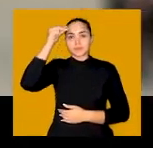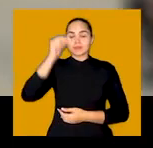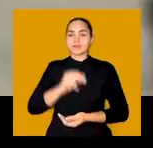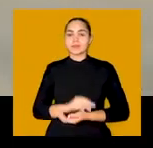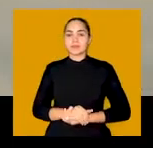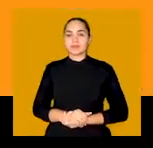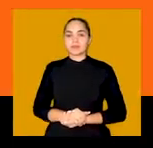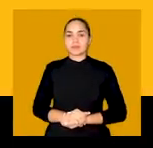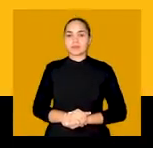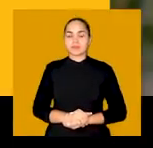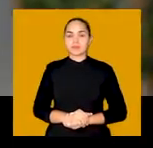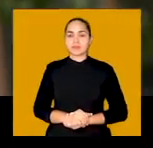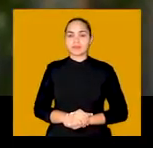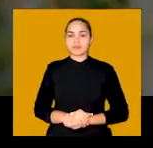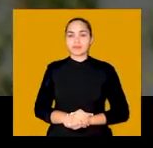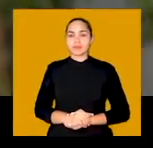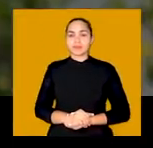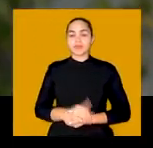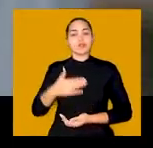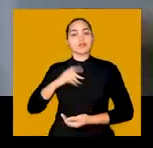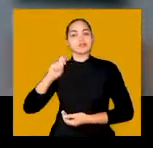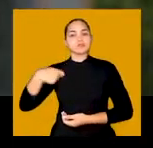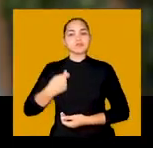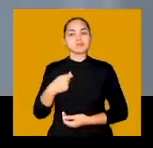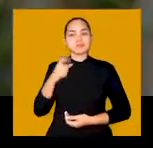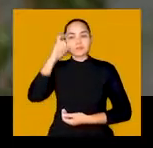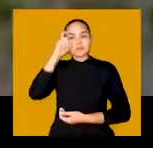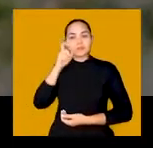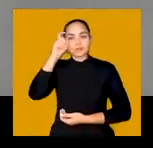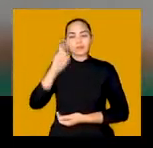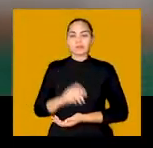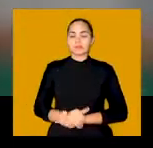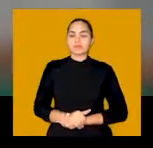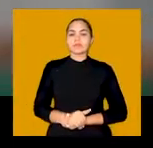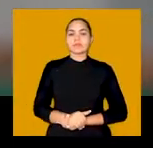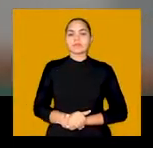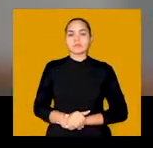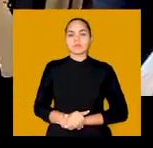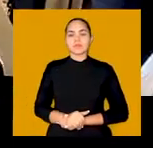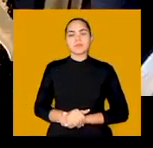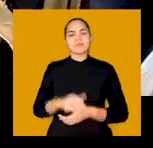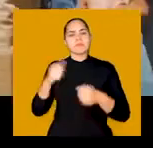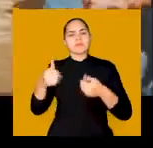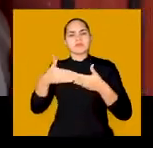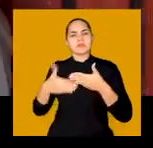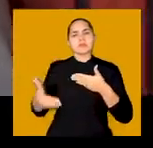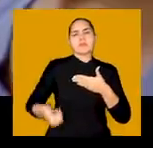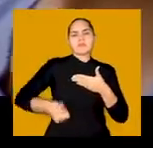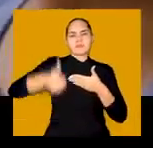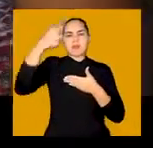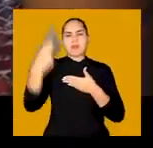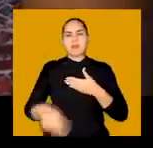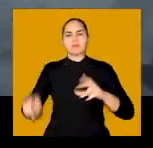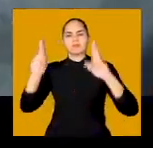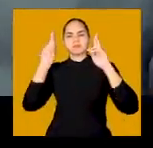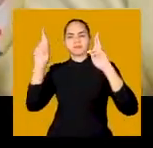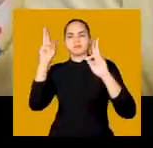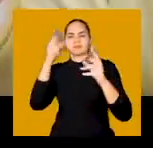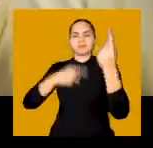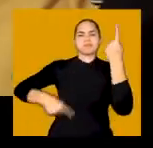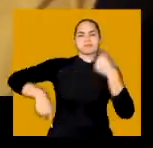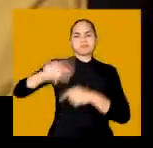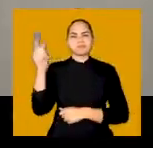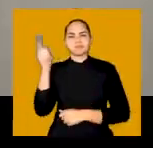Prefeito. Meu nome é José Sarto. Sarto, eu quero dizer que é hora de fazermos um pacto pela esperança,